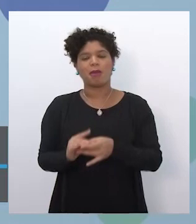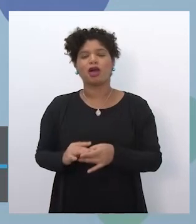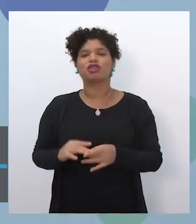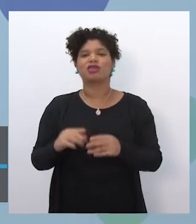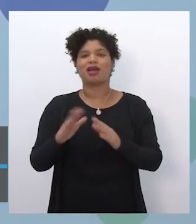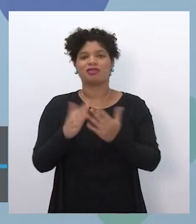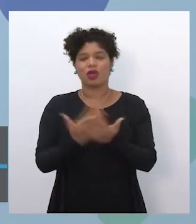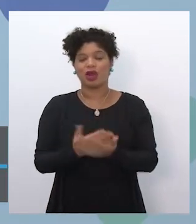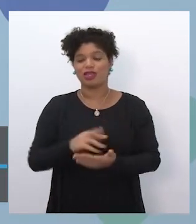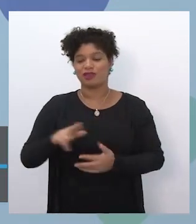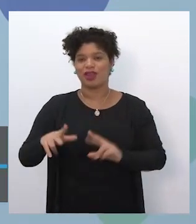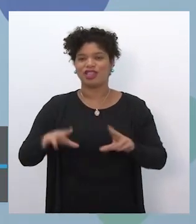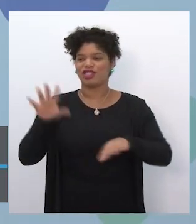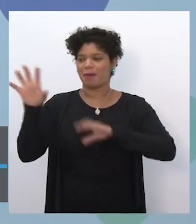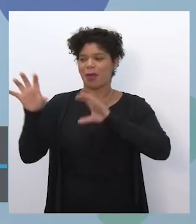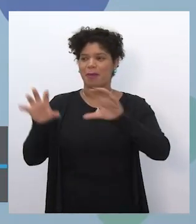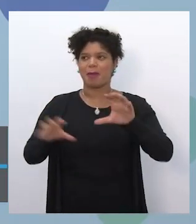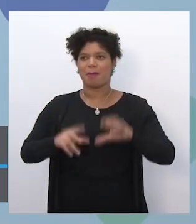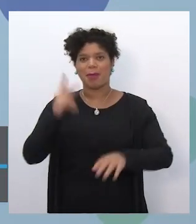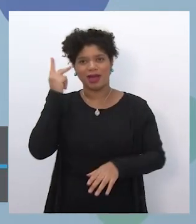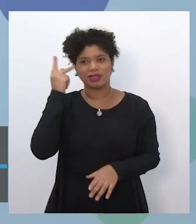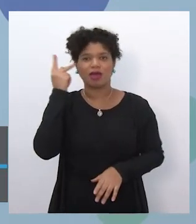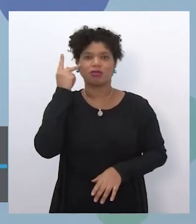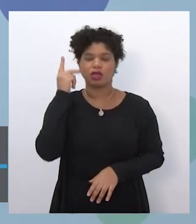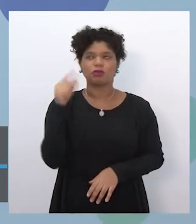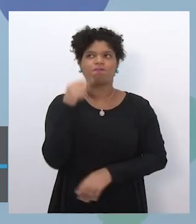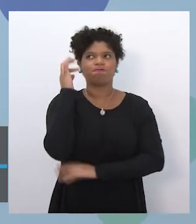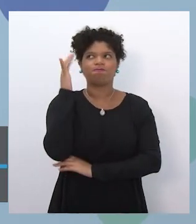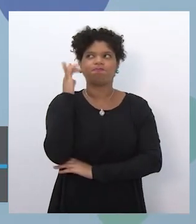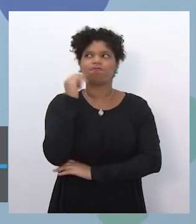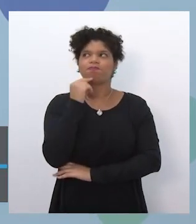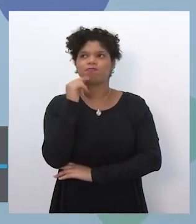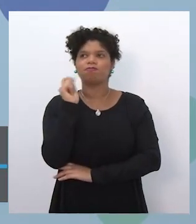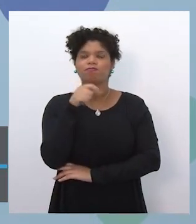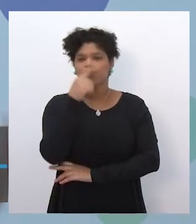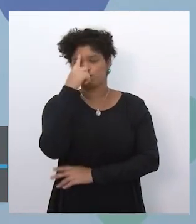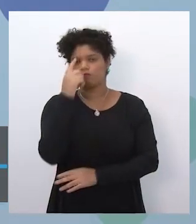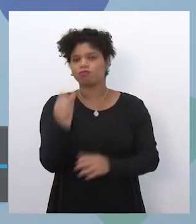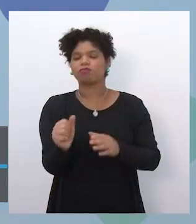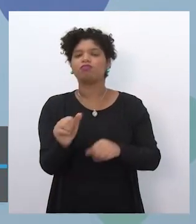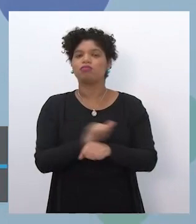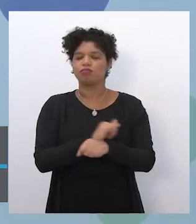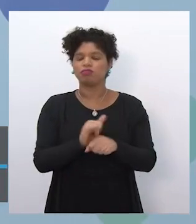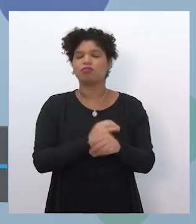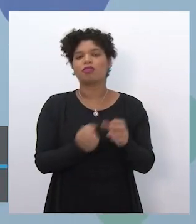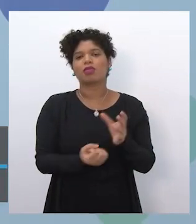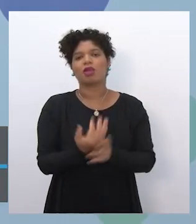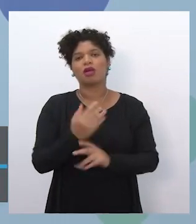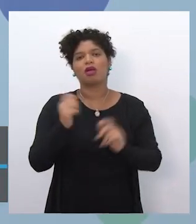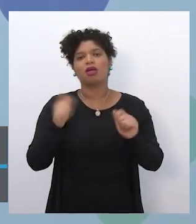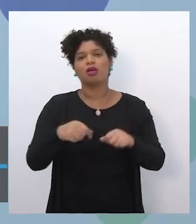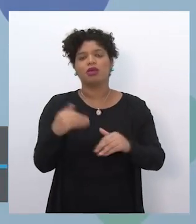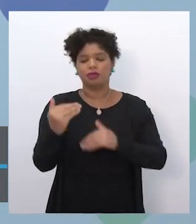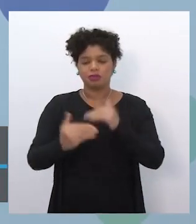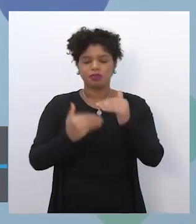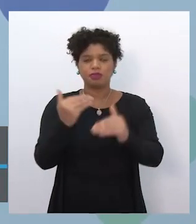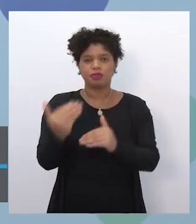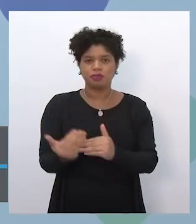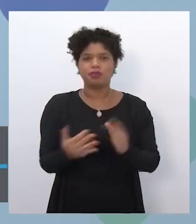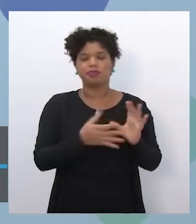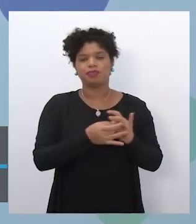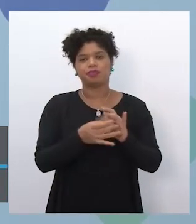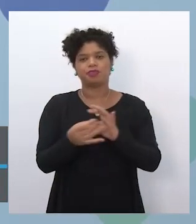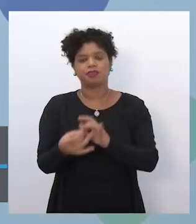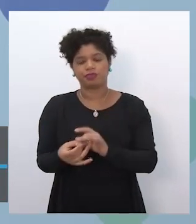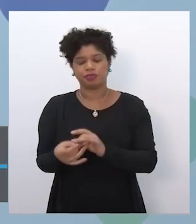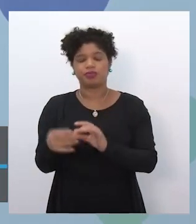em diferentes regiões do nosso estado. A tá pensando nisso para que realmente seja uma coisa possível de ser desenvolvida em diferentes contextos e, obviamente,